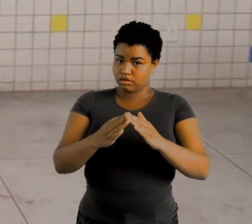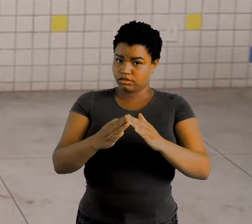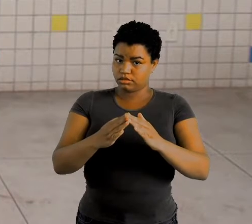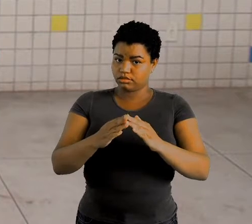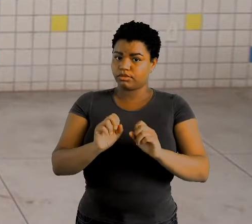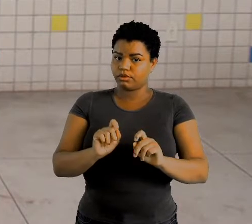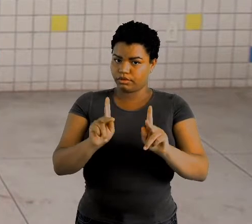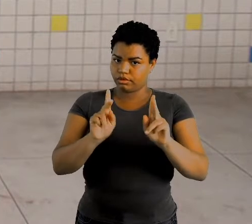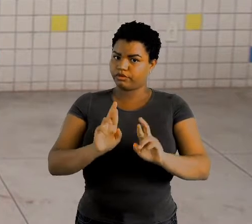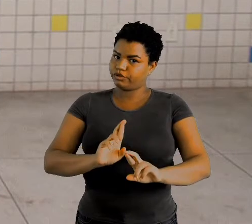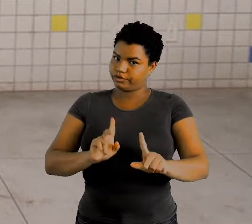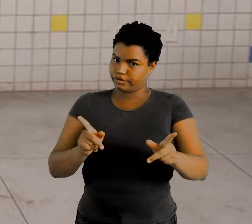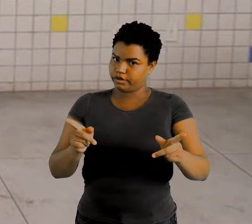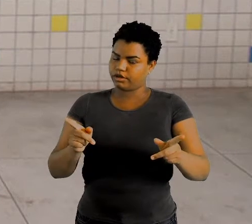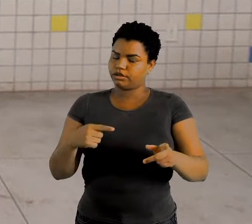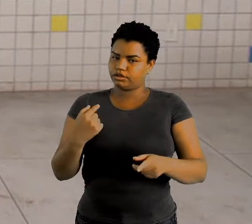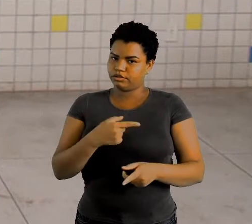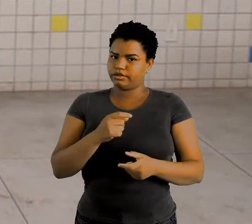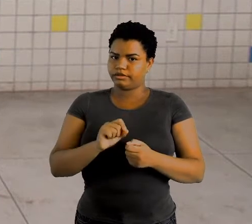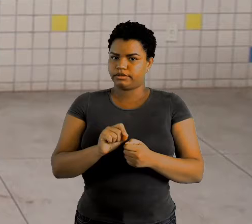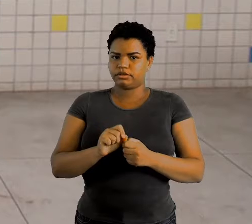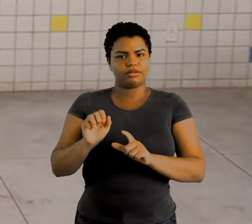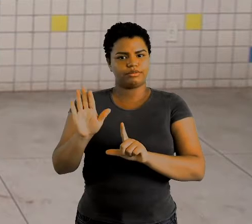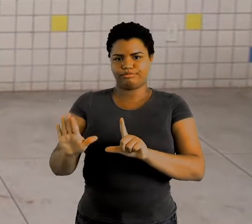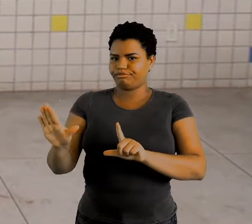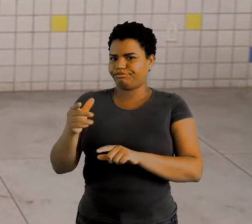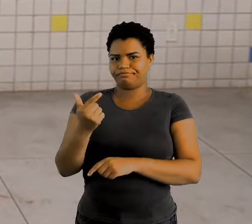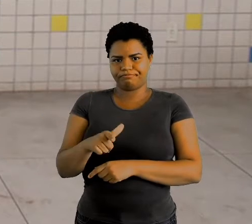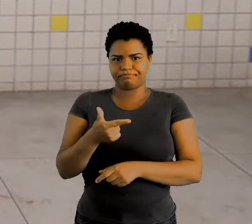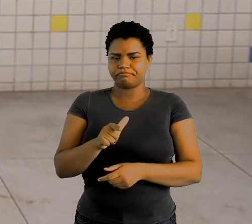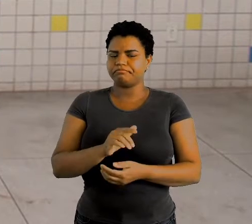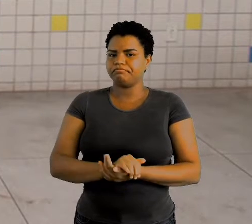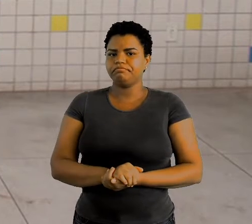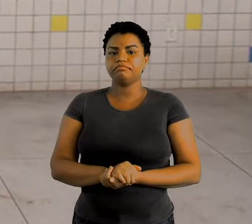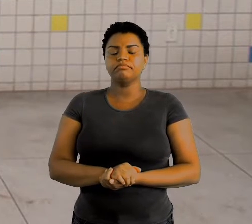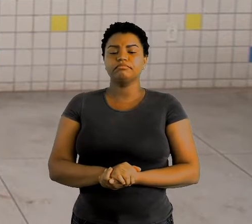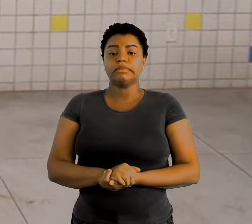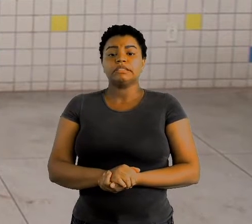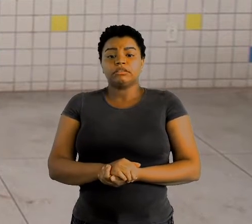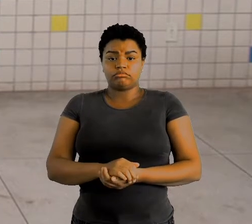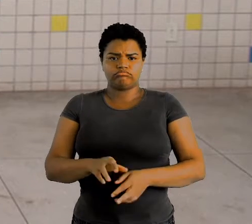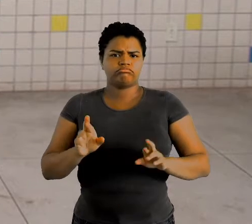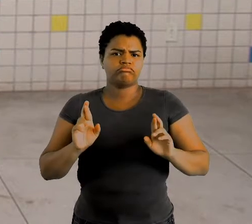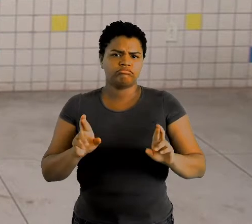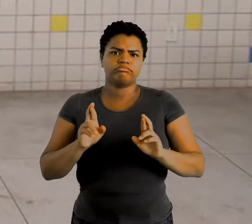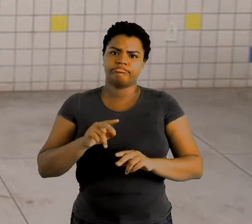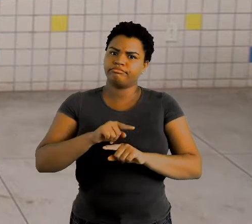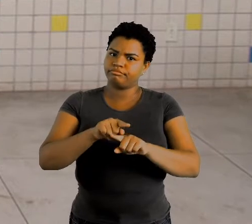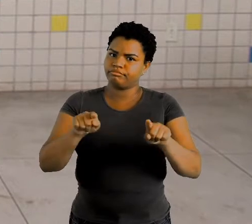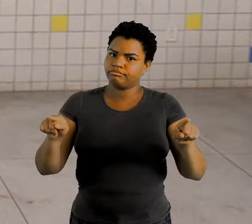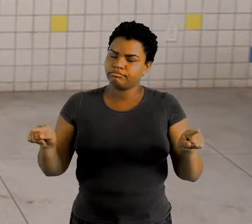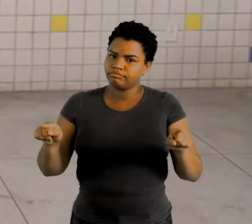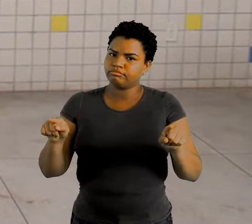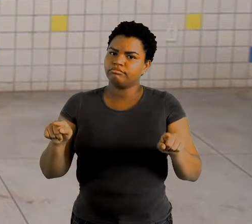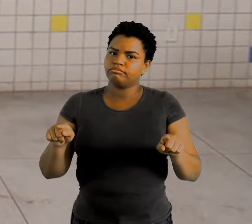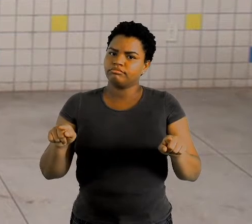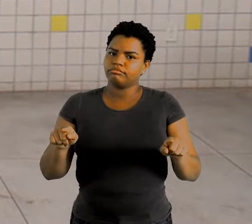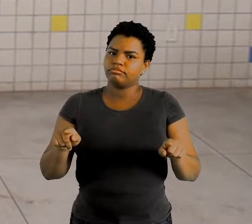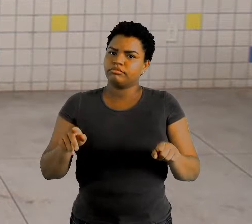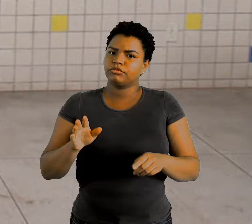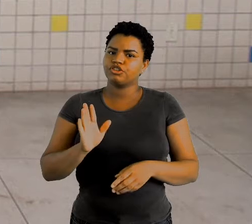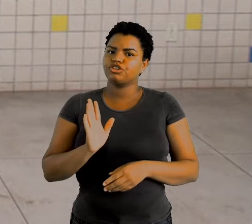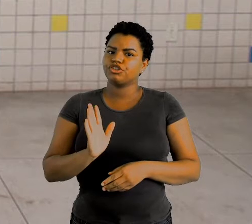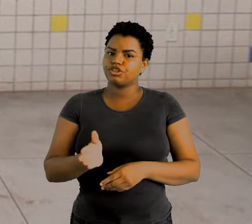diferente que a gente vai fazer agora, não está na plataforma. E eu espero que vocês também já estejam